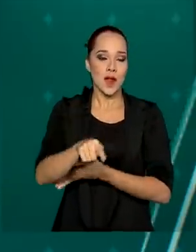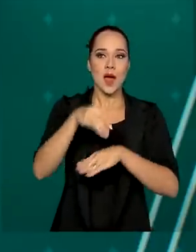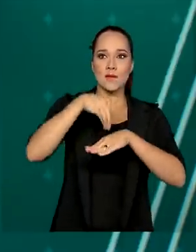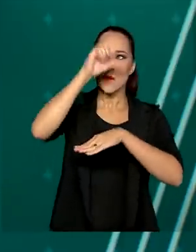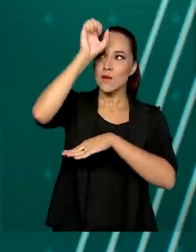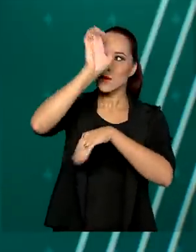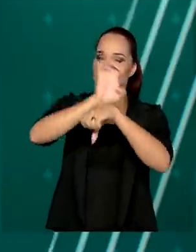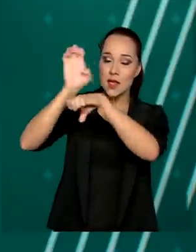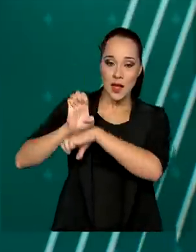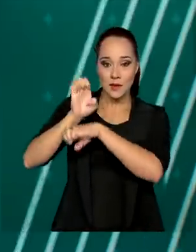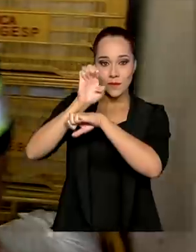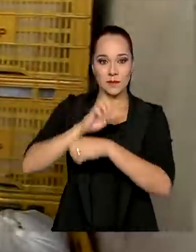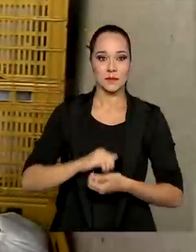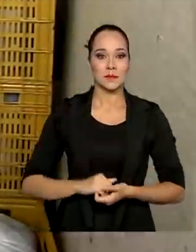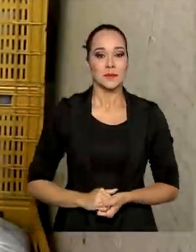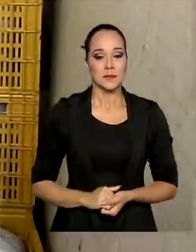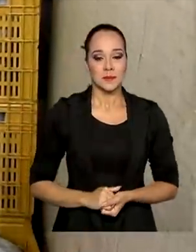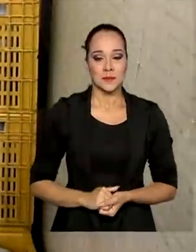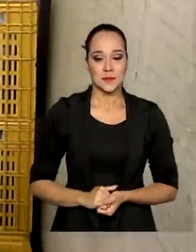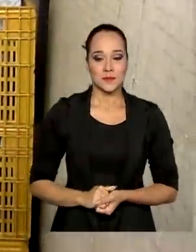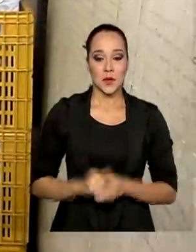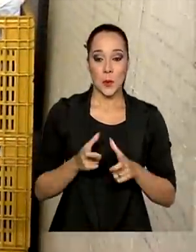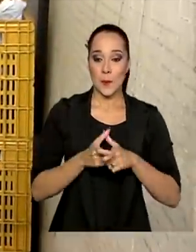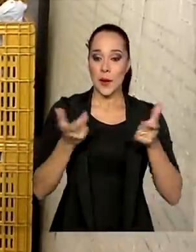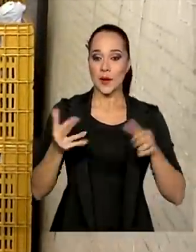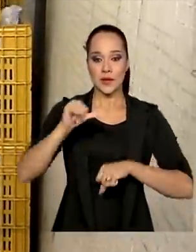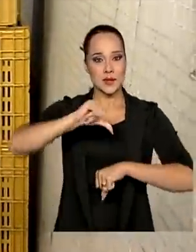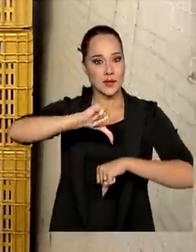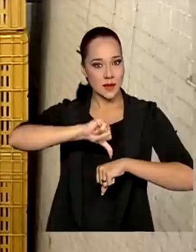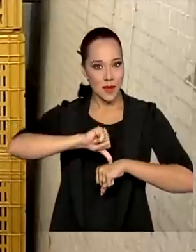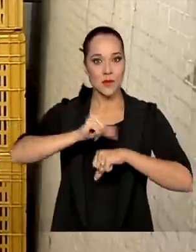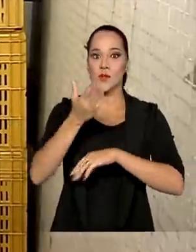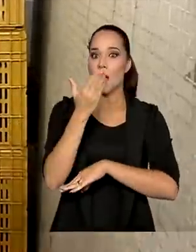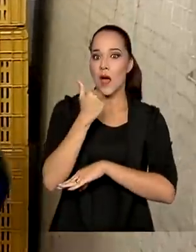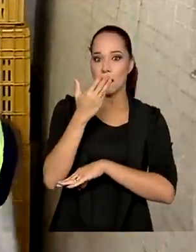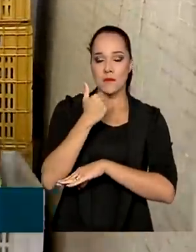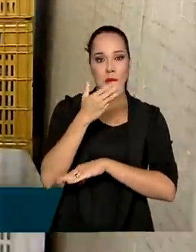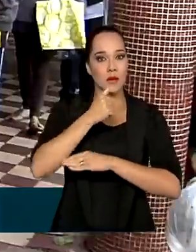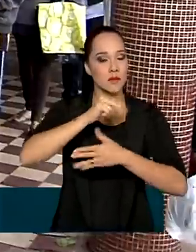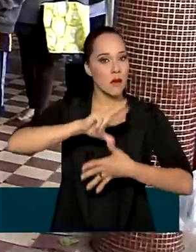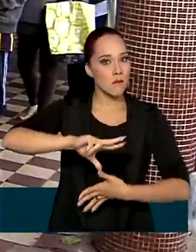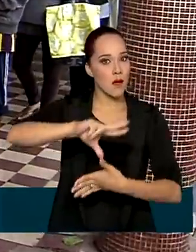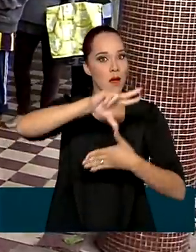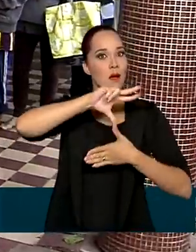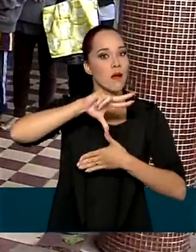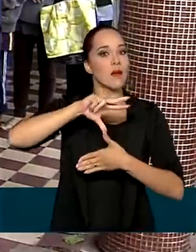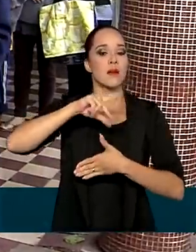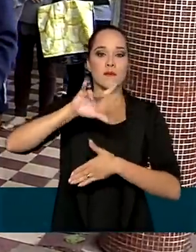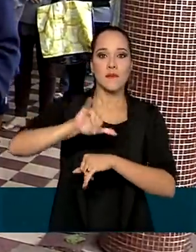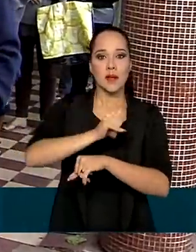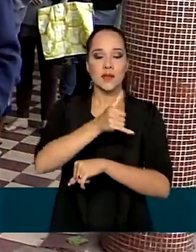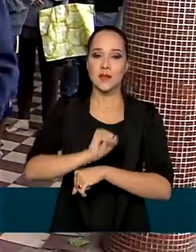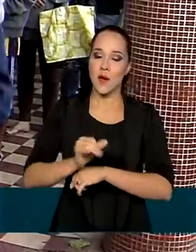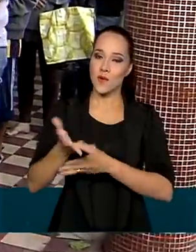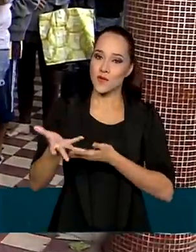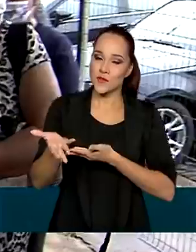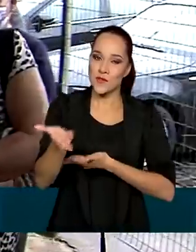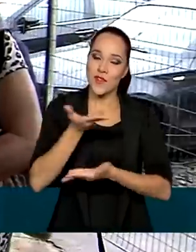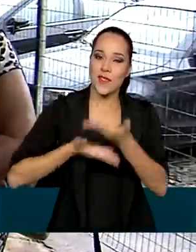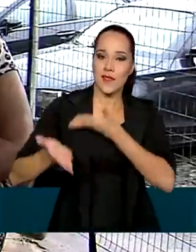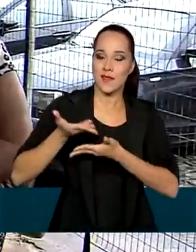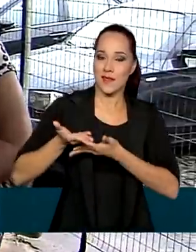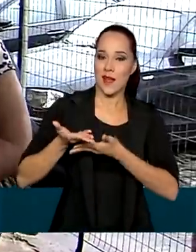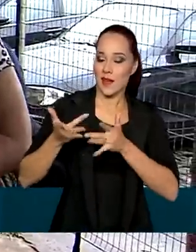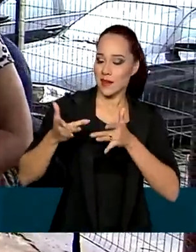espalhadas pelo Estado. No maior centro atacadista de alimento da América Latina, uma ação de solidariedade leva